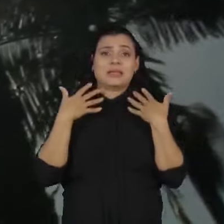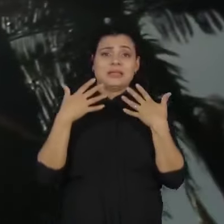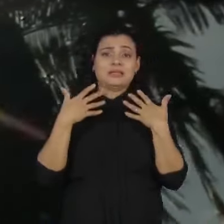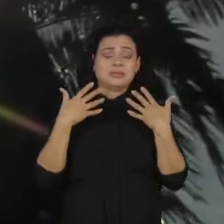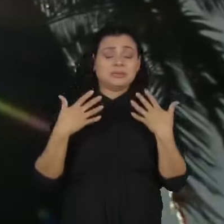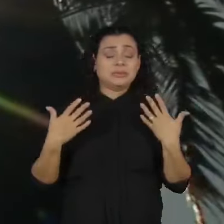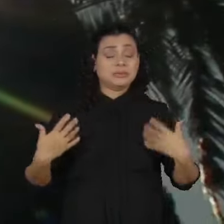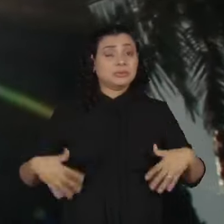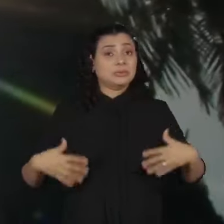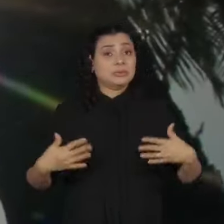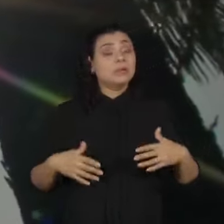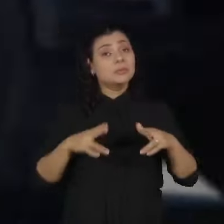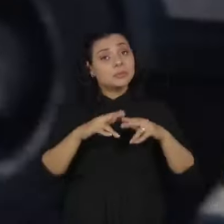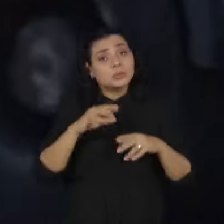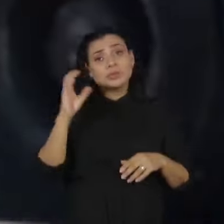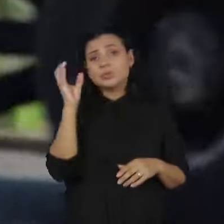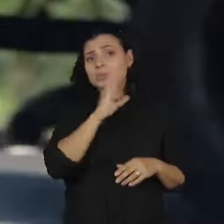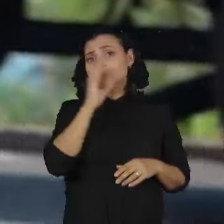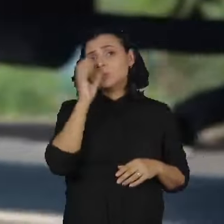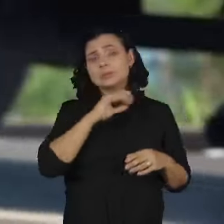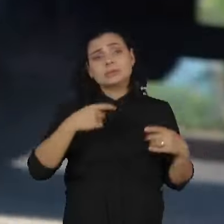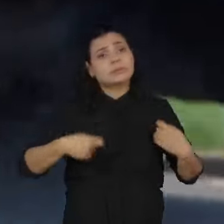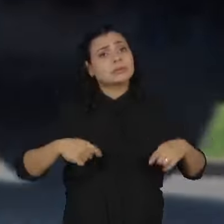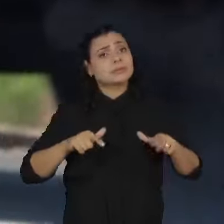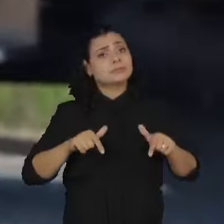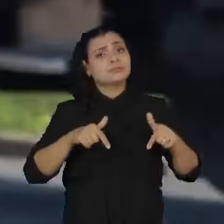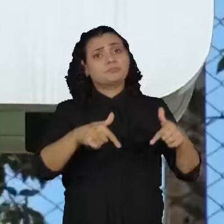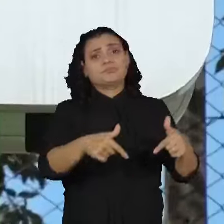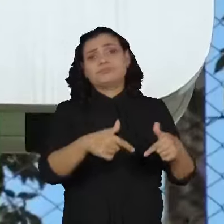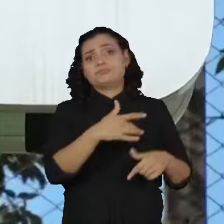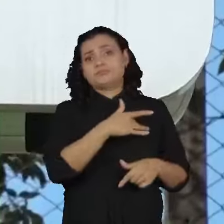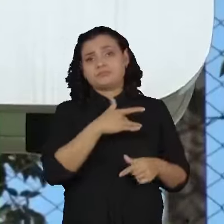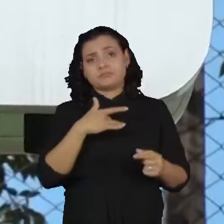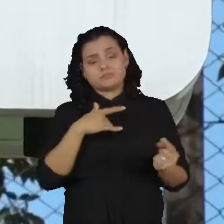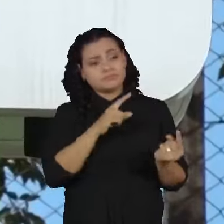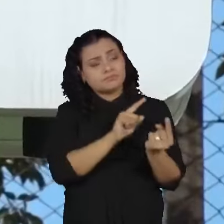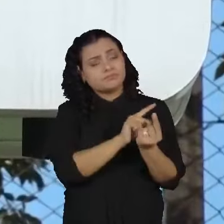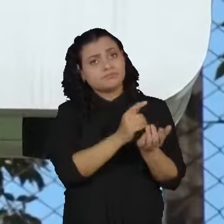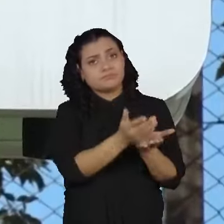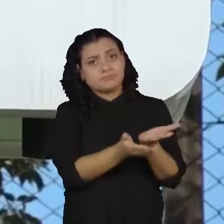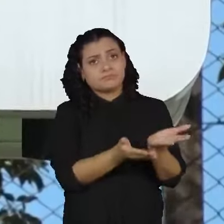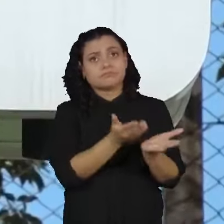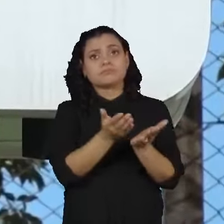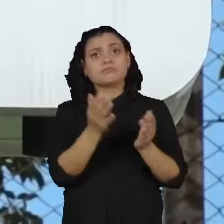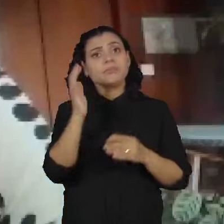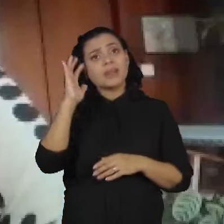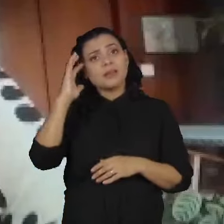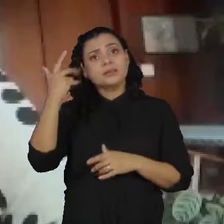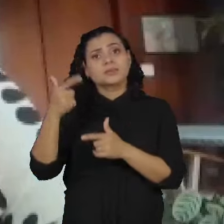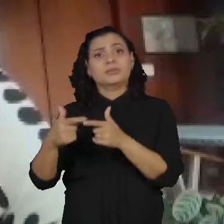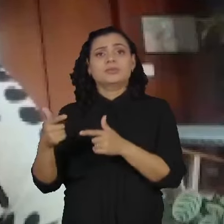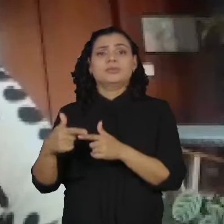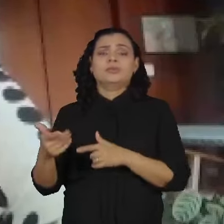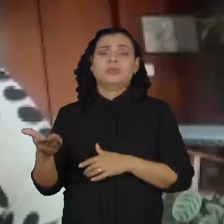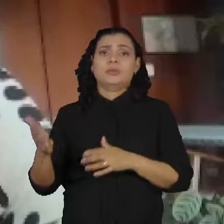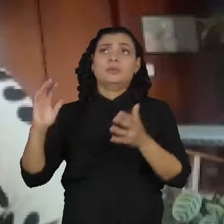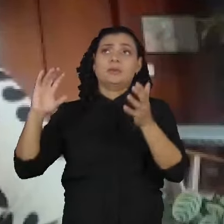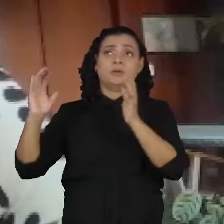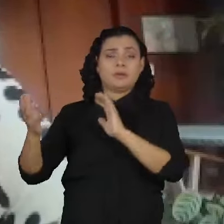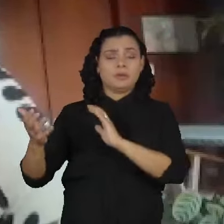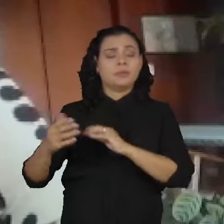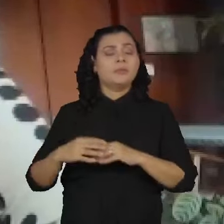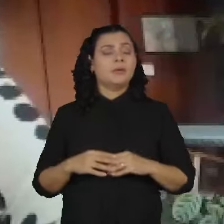é urgente melhorar o sistema global de saúde e atacar a raiz do problema. Além de